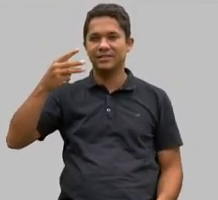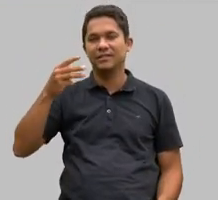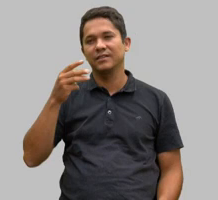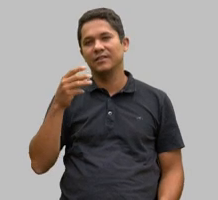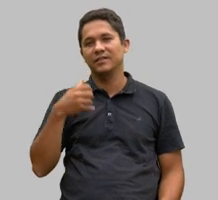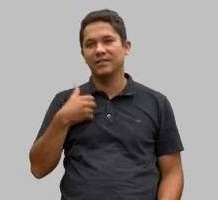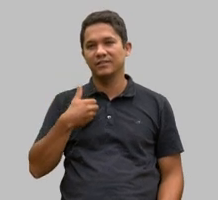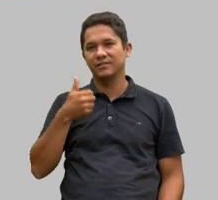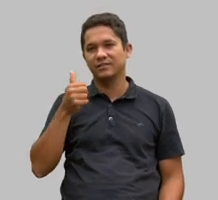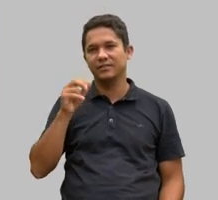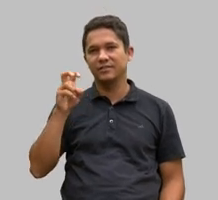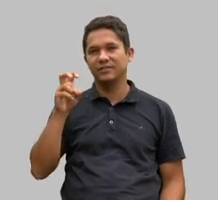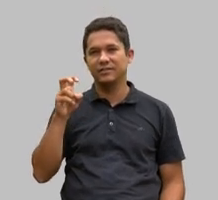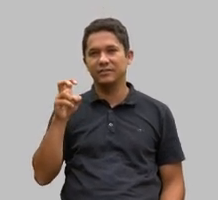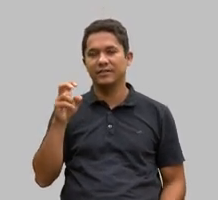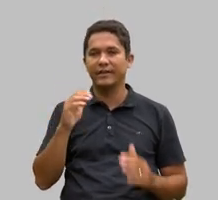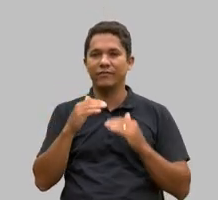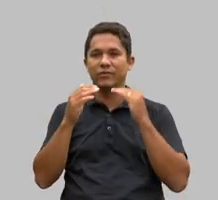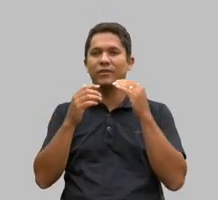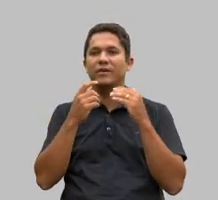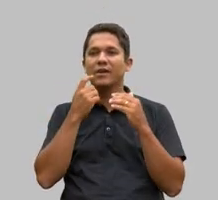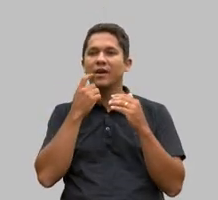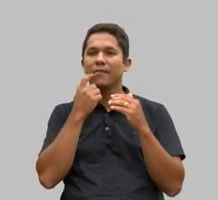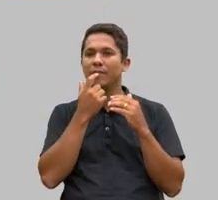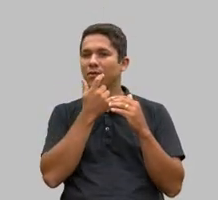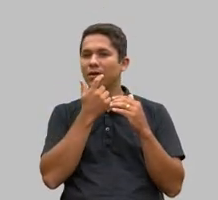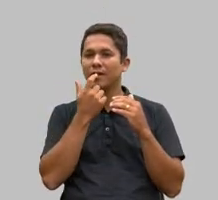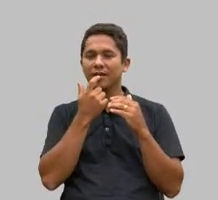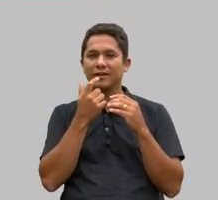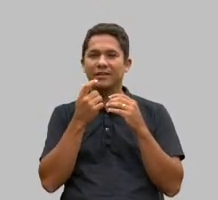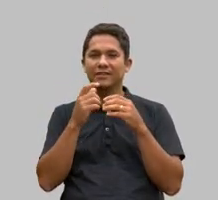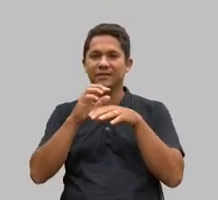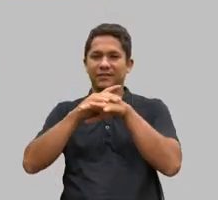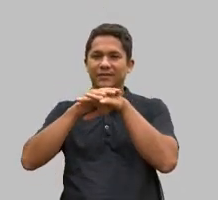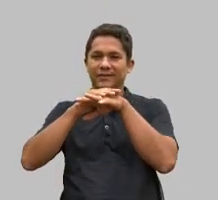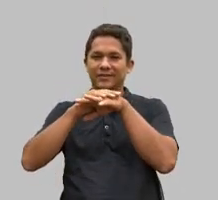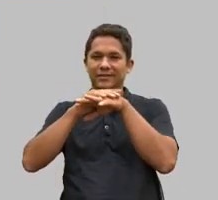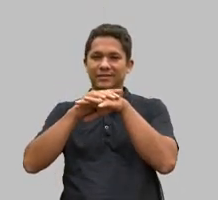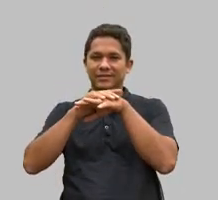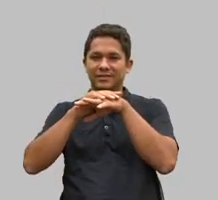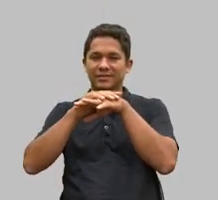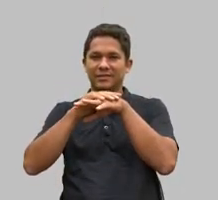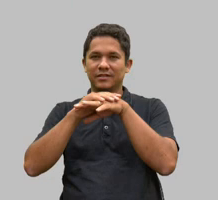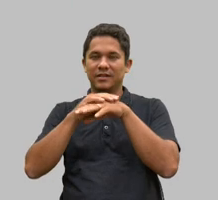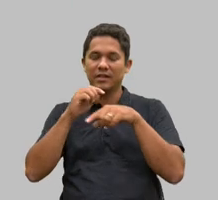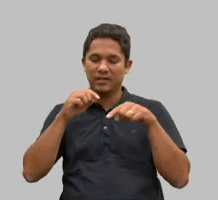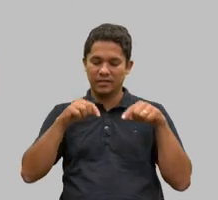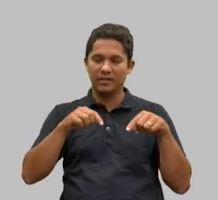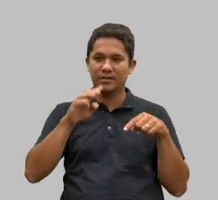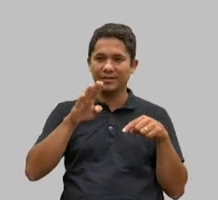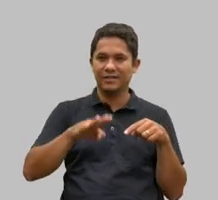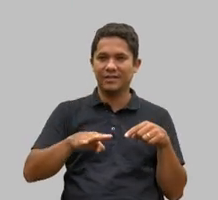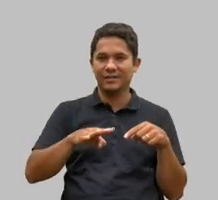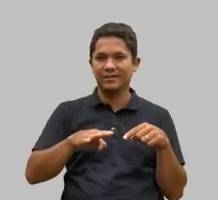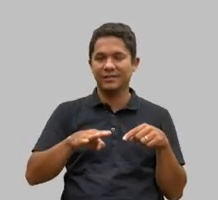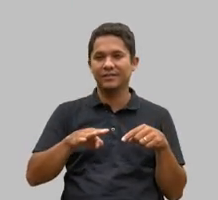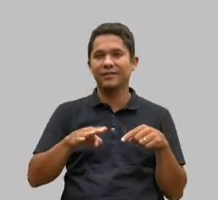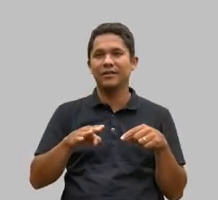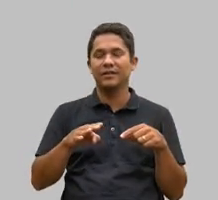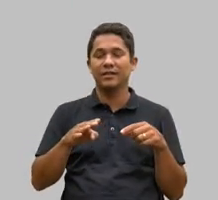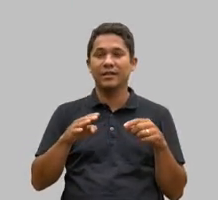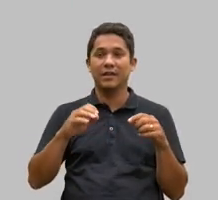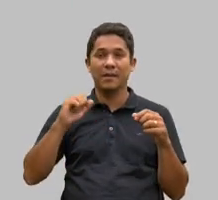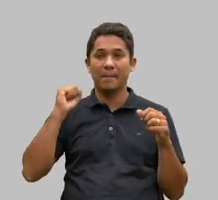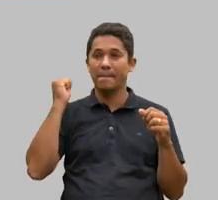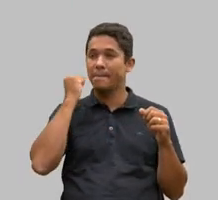infecção na boca por um dente e agora no final da tarde esse menino ele se bateu mas